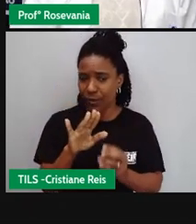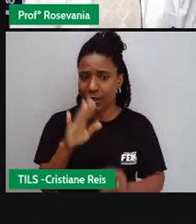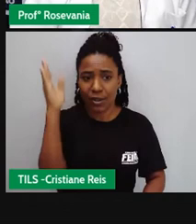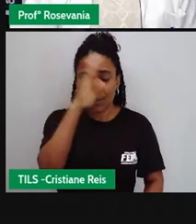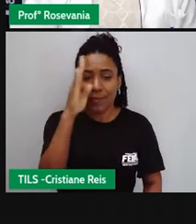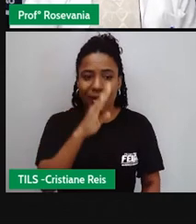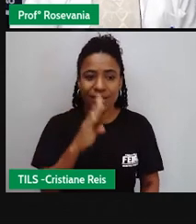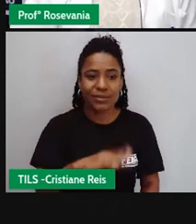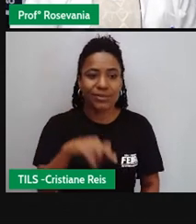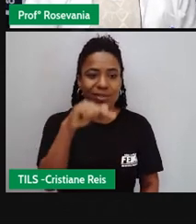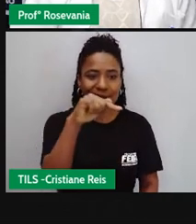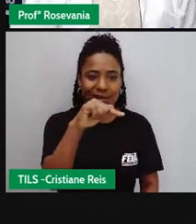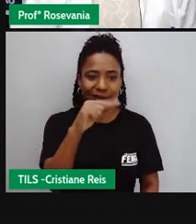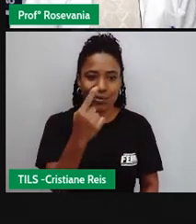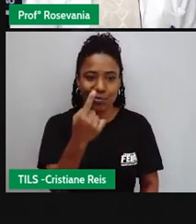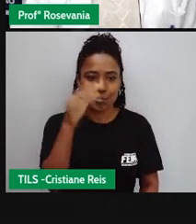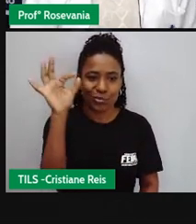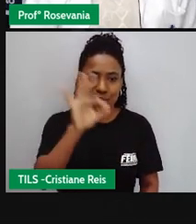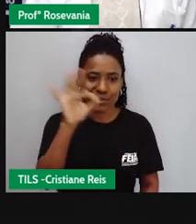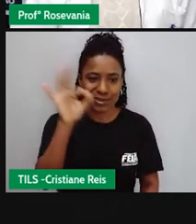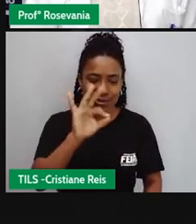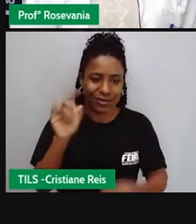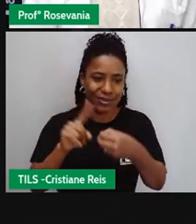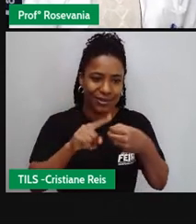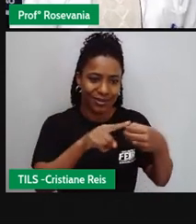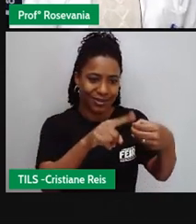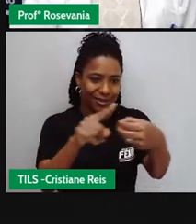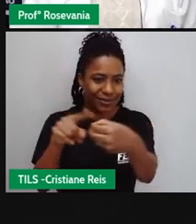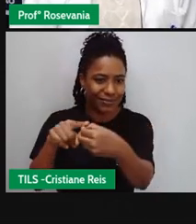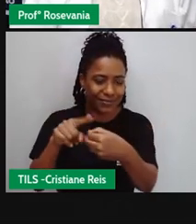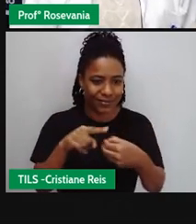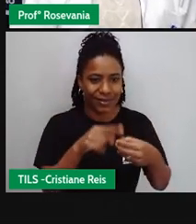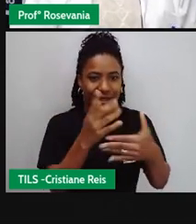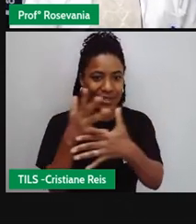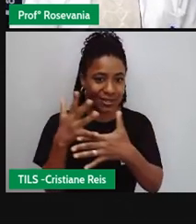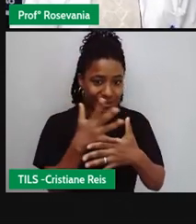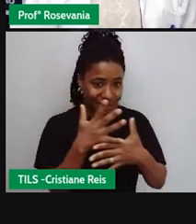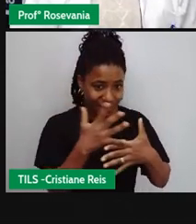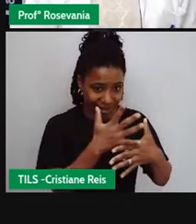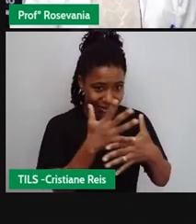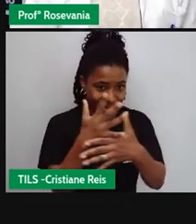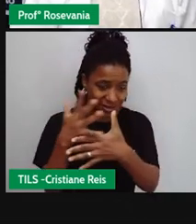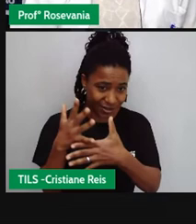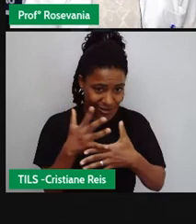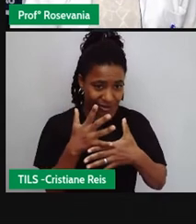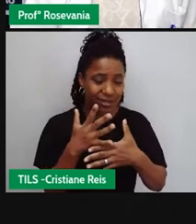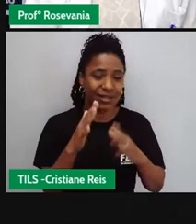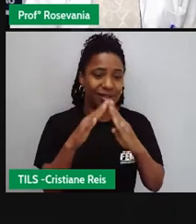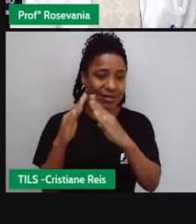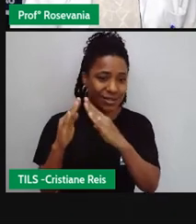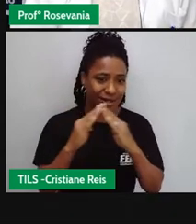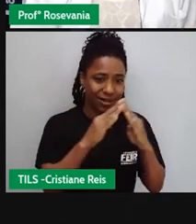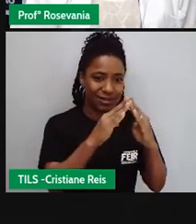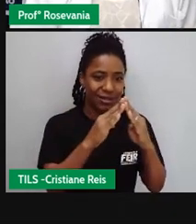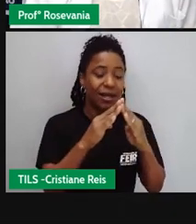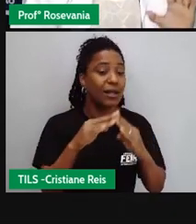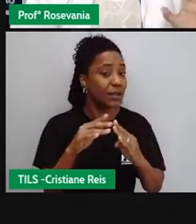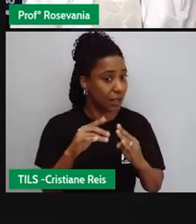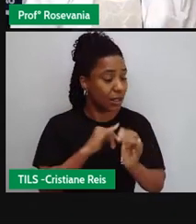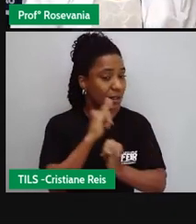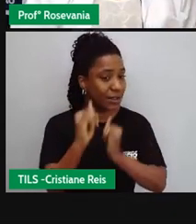71% dos municípios dos domicílios desculpa eles têm acesso à internet